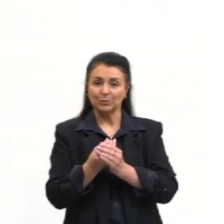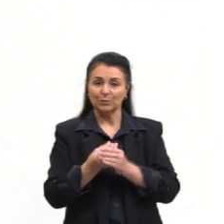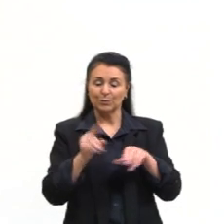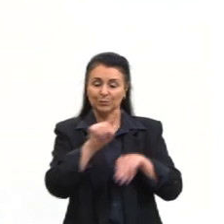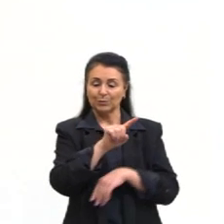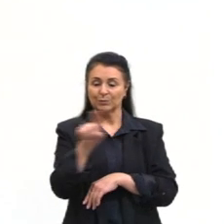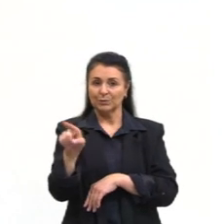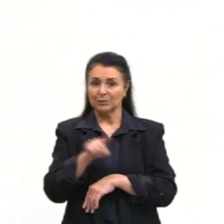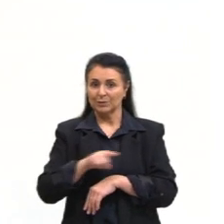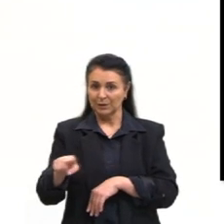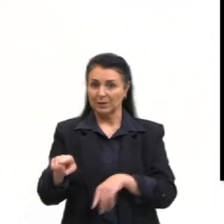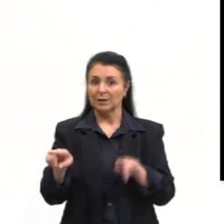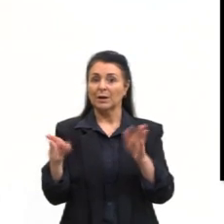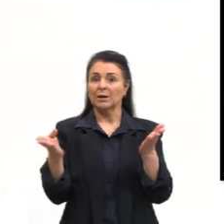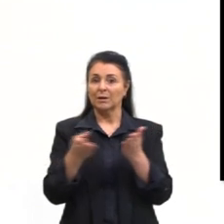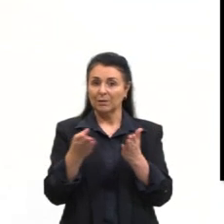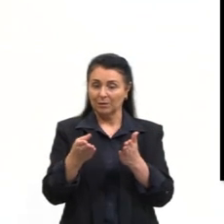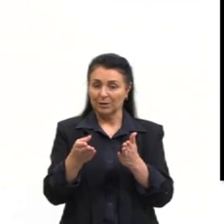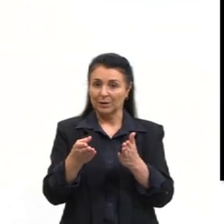conjunto dos números naturais,